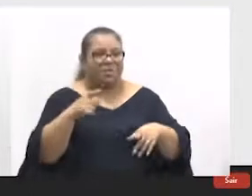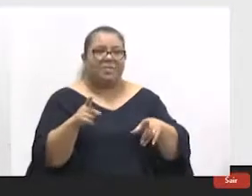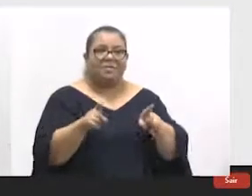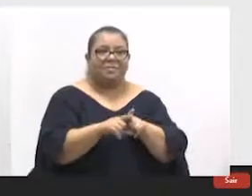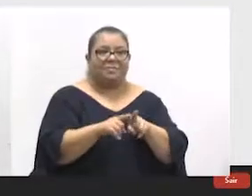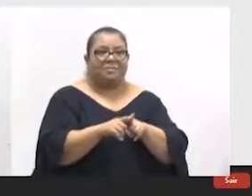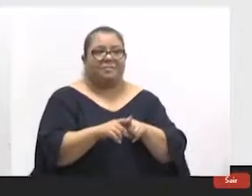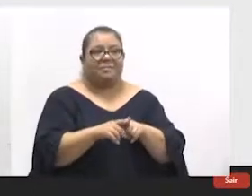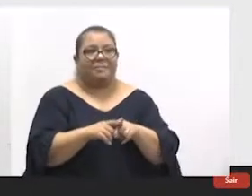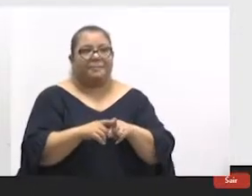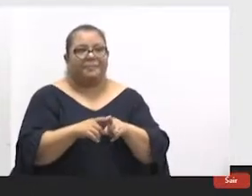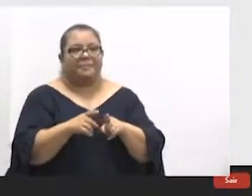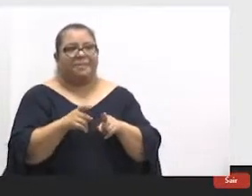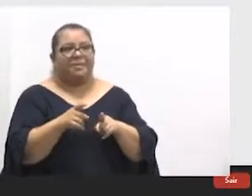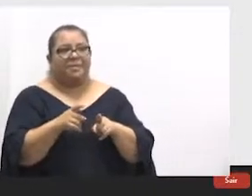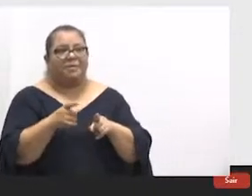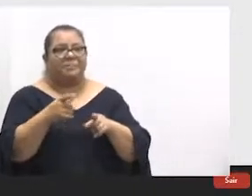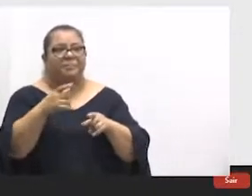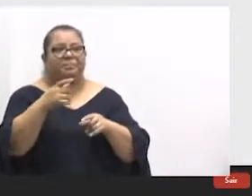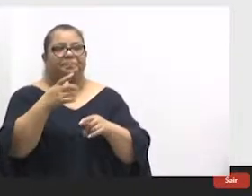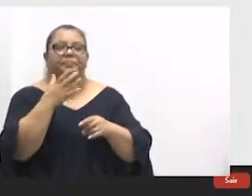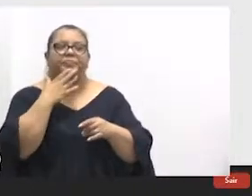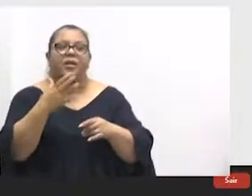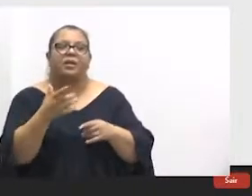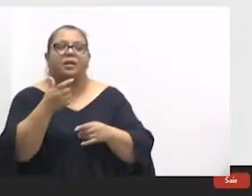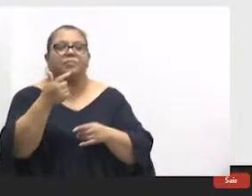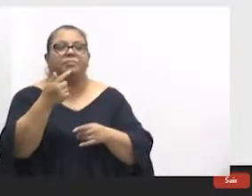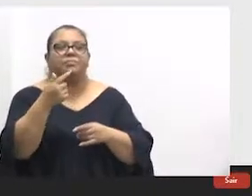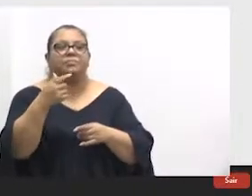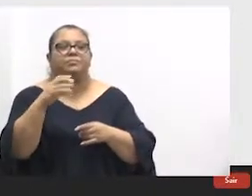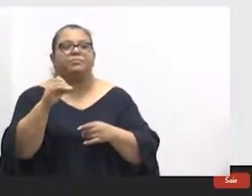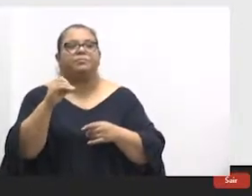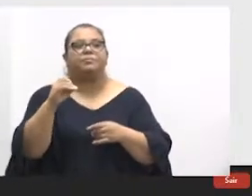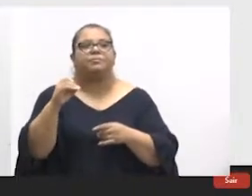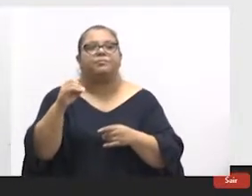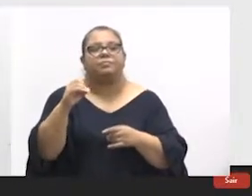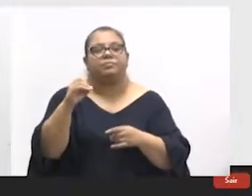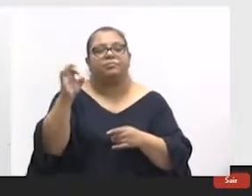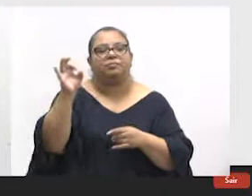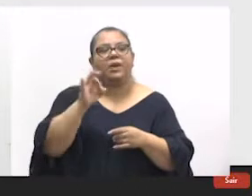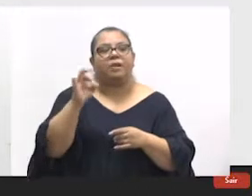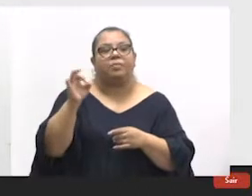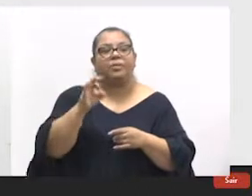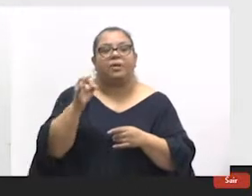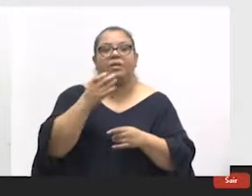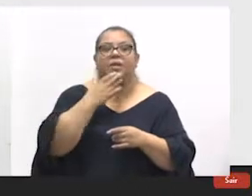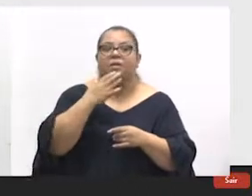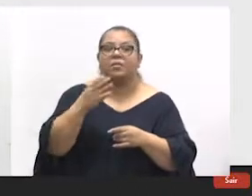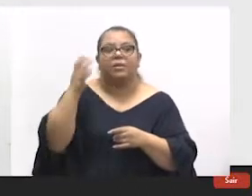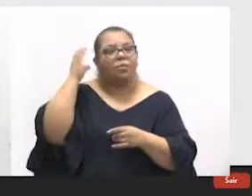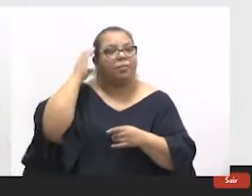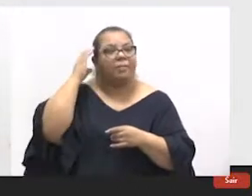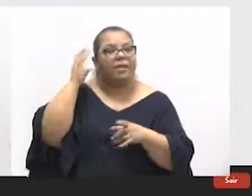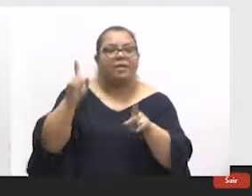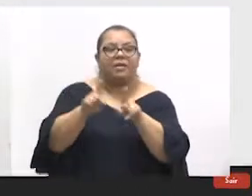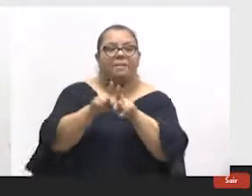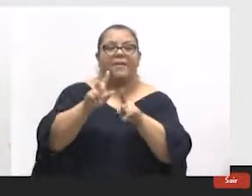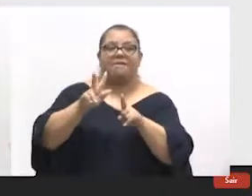mais de 70% dos nossos pacientes que não são de Cuiabá, Varzegande, eles são do estado de Mato Grosso.